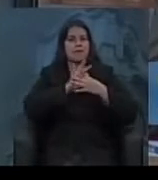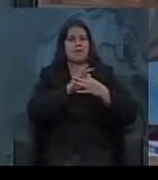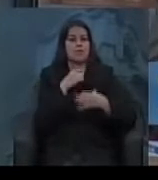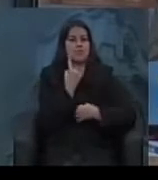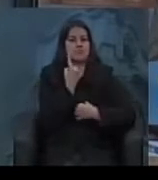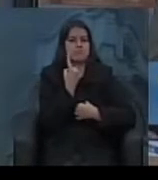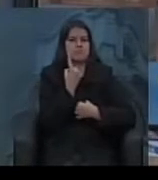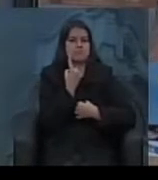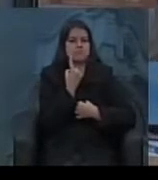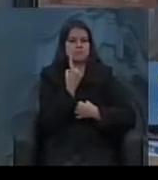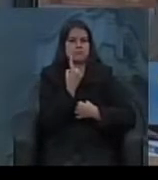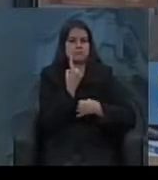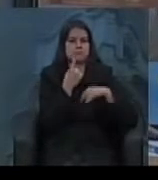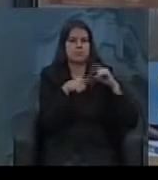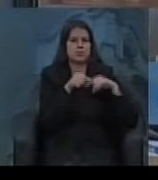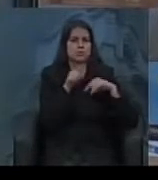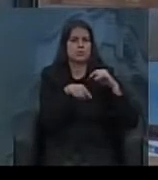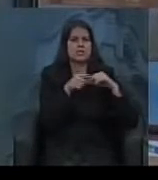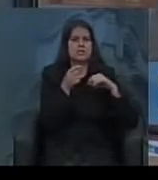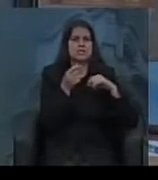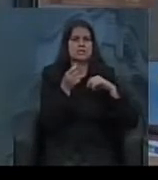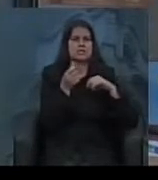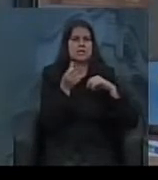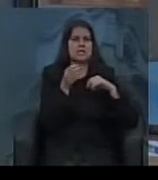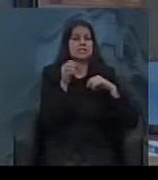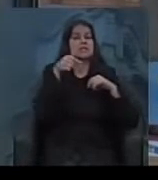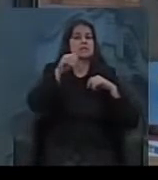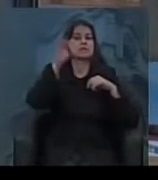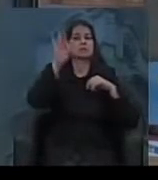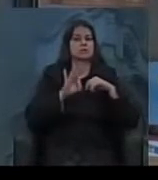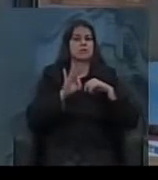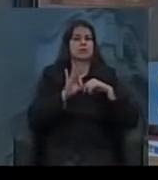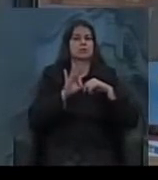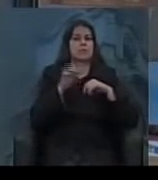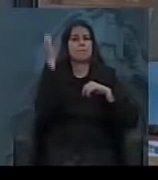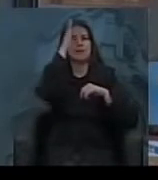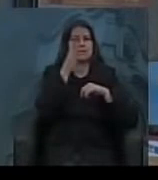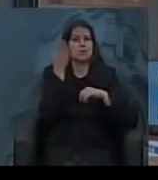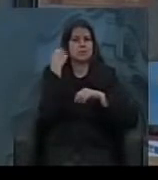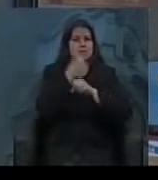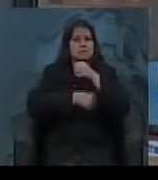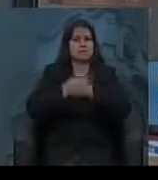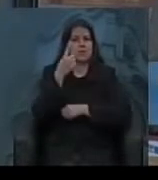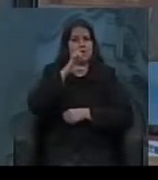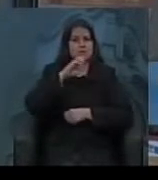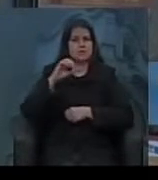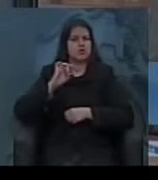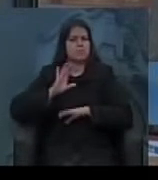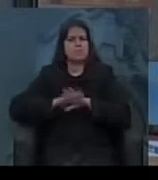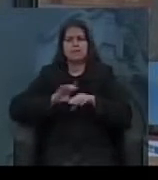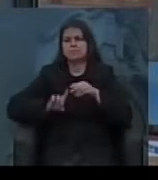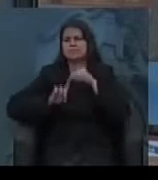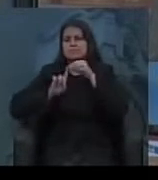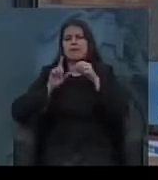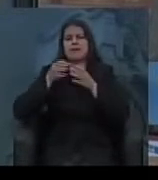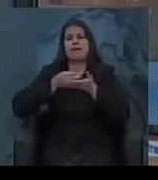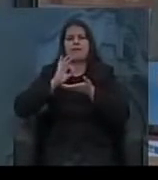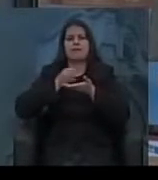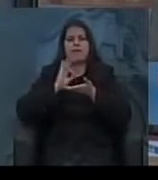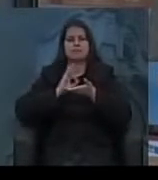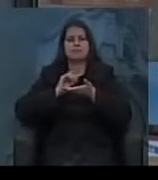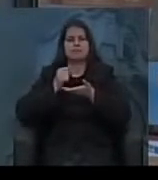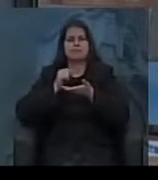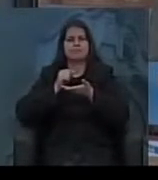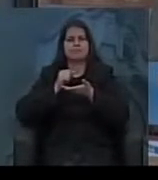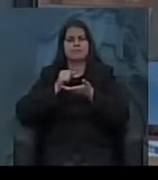único produto, ou seja, quase 60%, 70% da pauta de exportação brasileira, em 1900, é o café, e também vulnerável